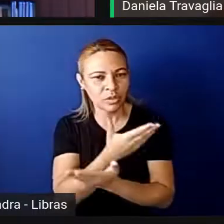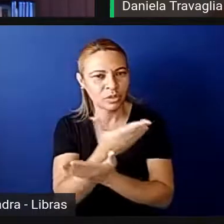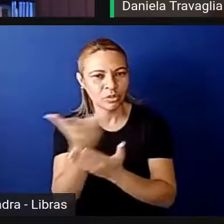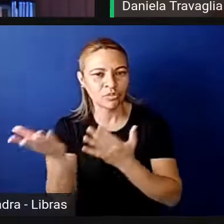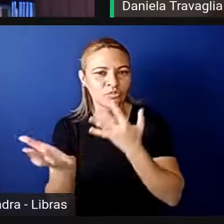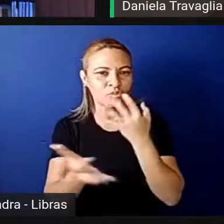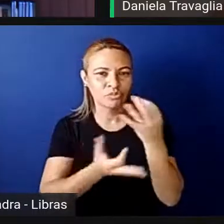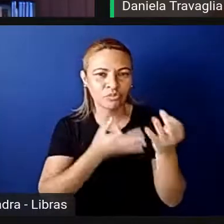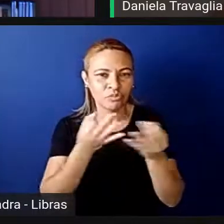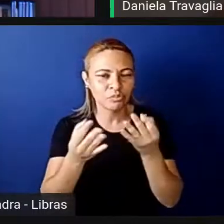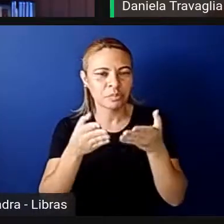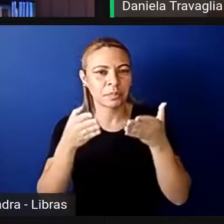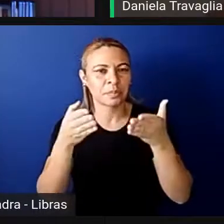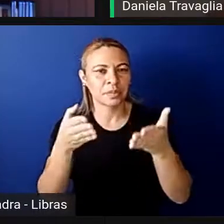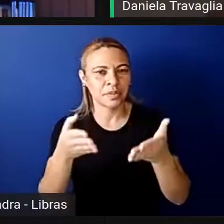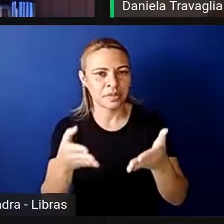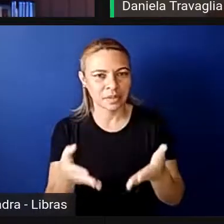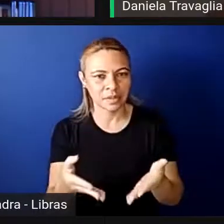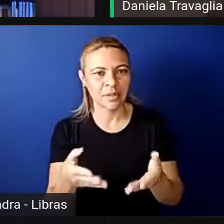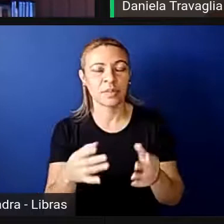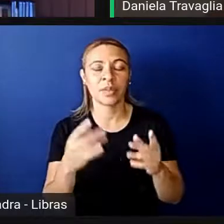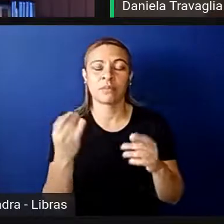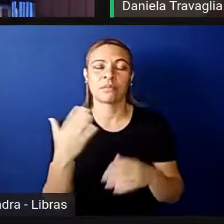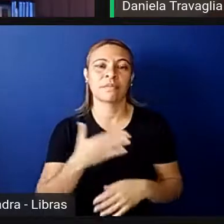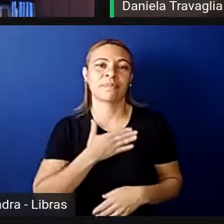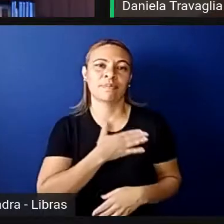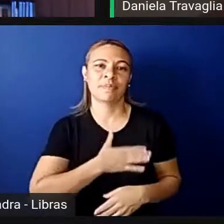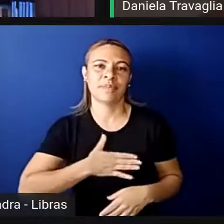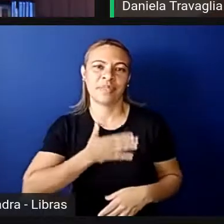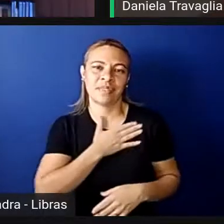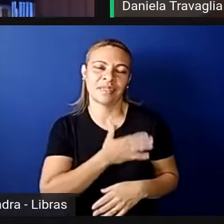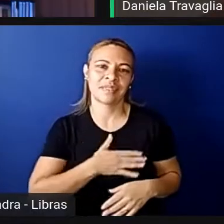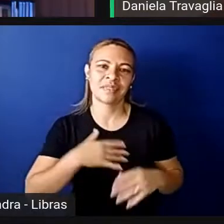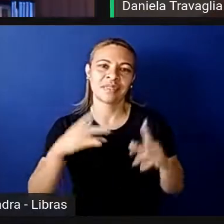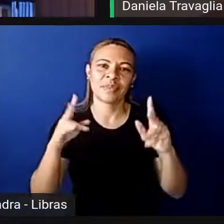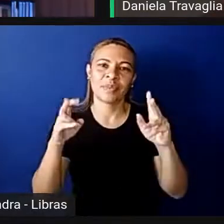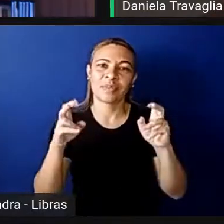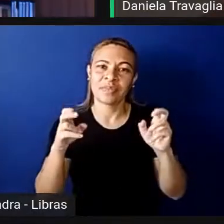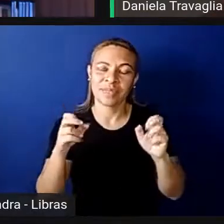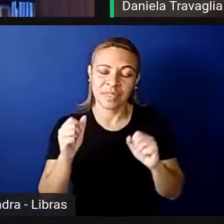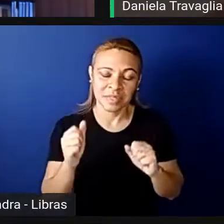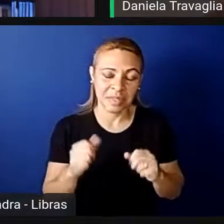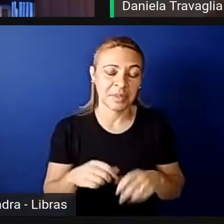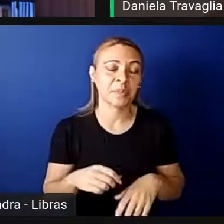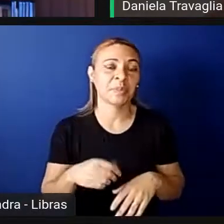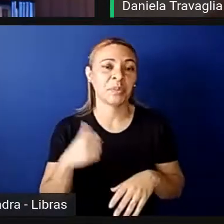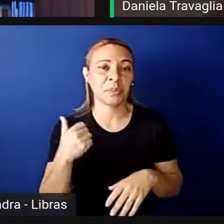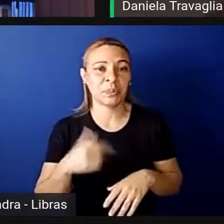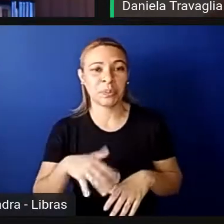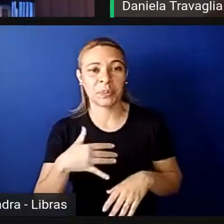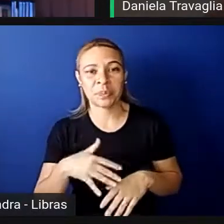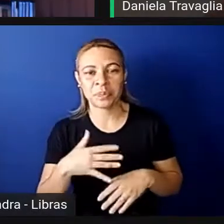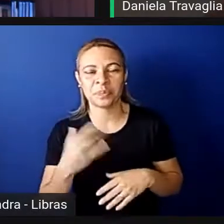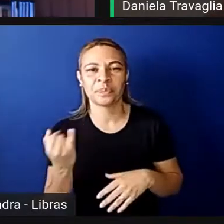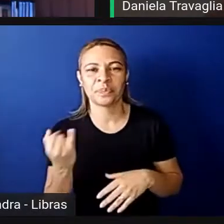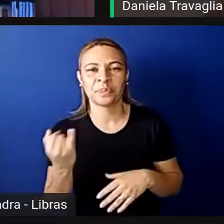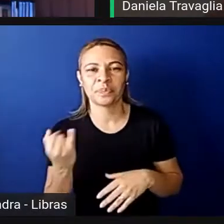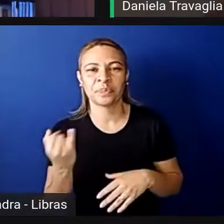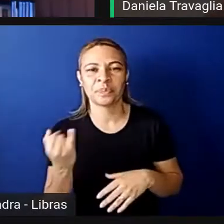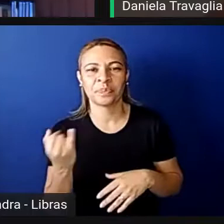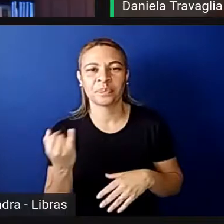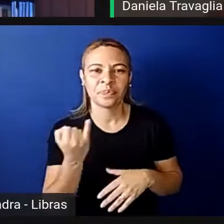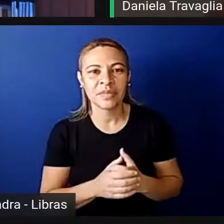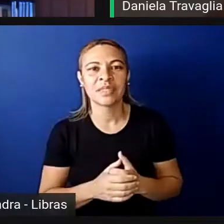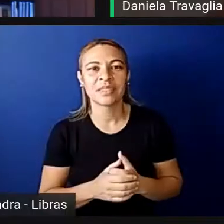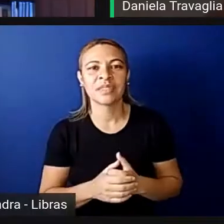prazer estar aqui falando sobre esse tema, que é um tema tão caro para mim e também para toda a sociedade brasileira. Então, primeiramente, o eu